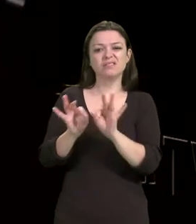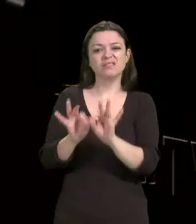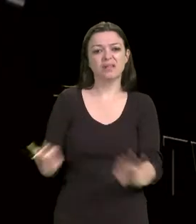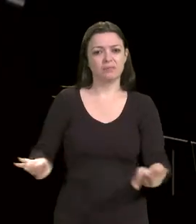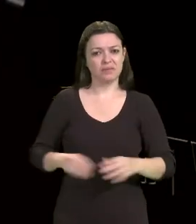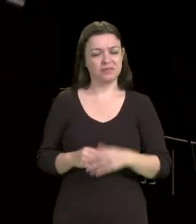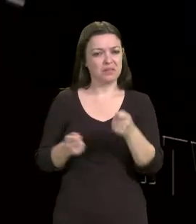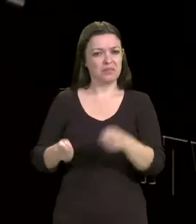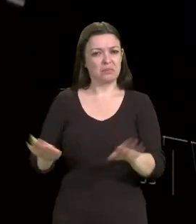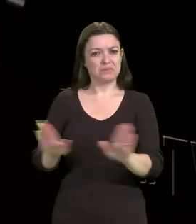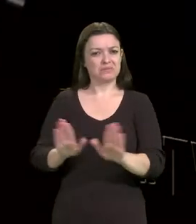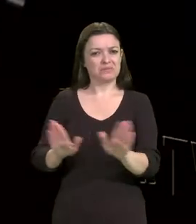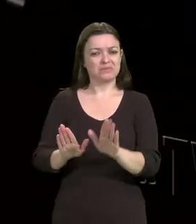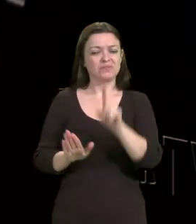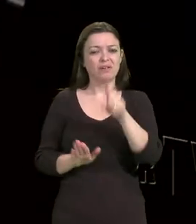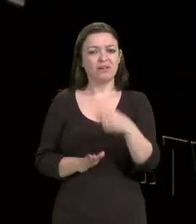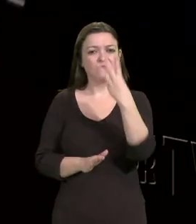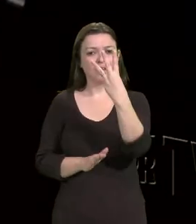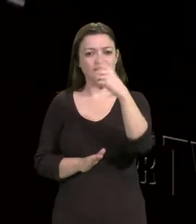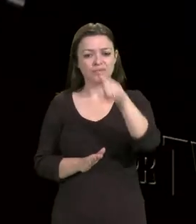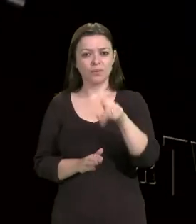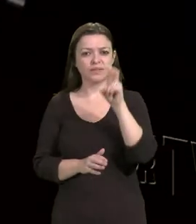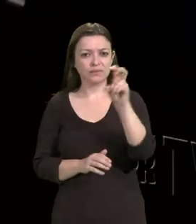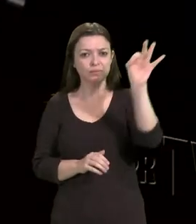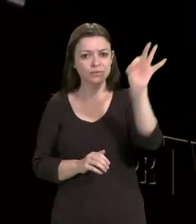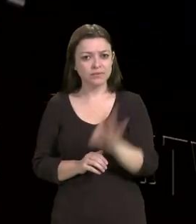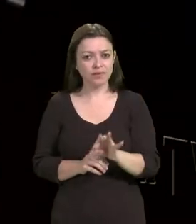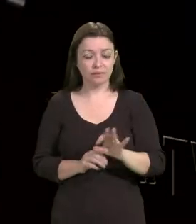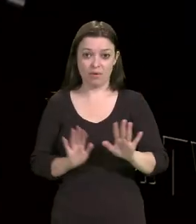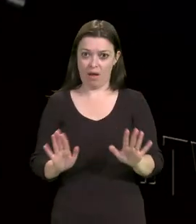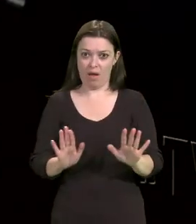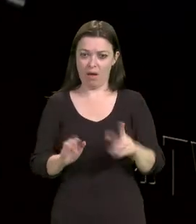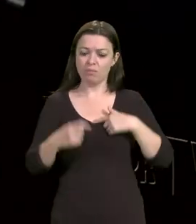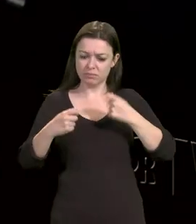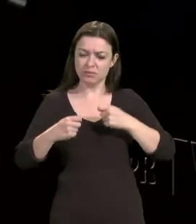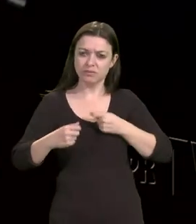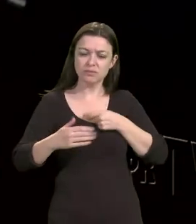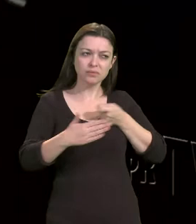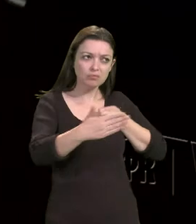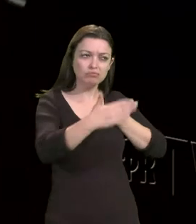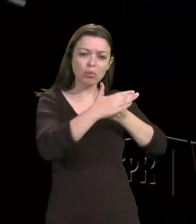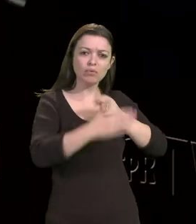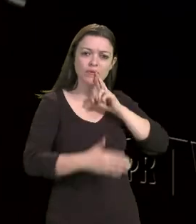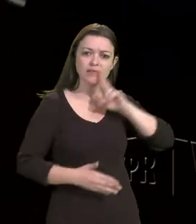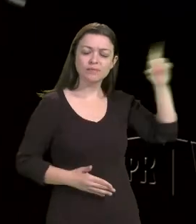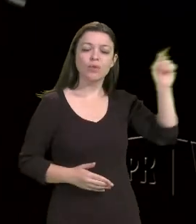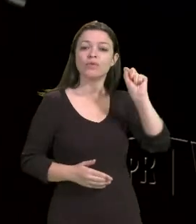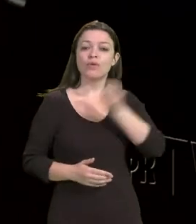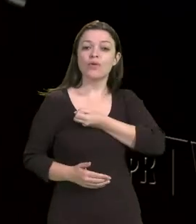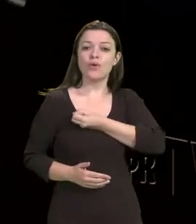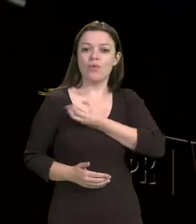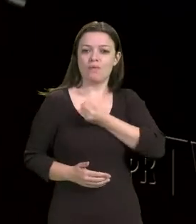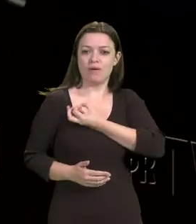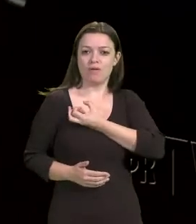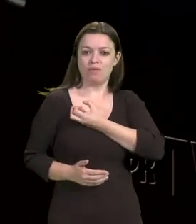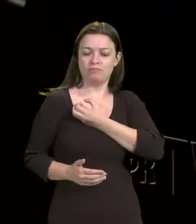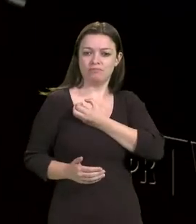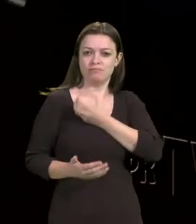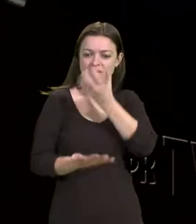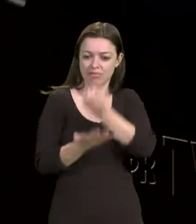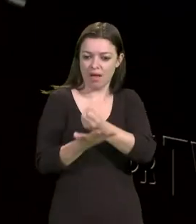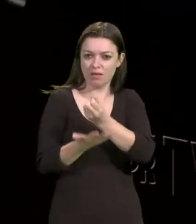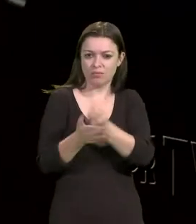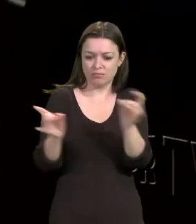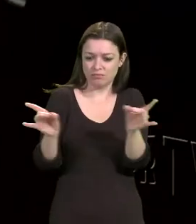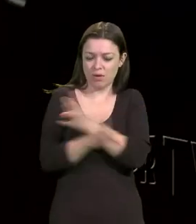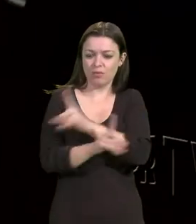3,5%. Então nós temos que responder com números, com dados, de maneira objetiva. E eu lhes digo esses dados.